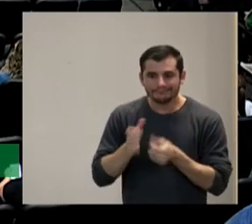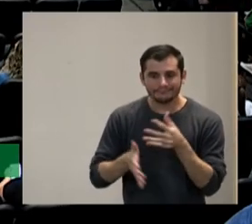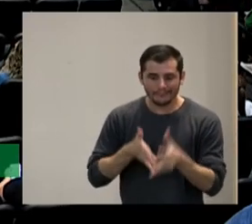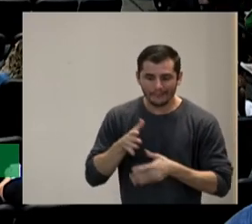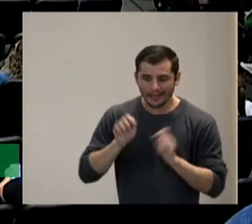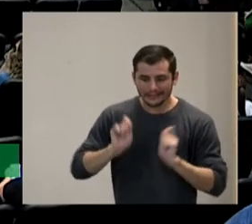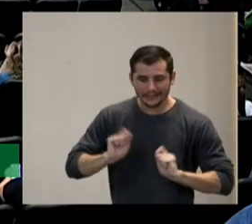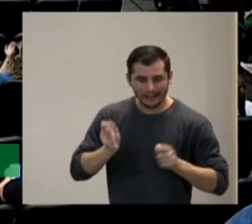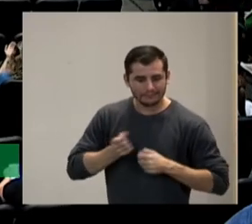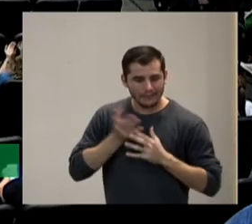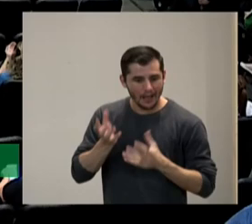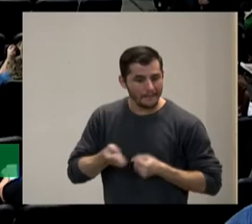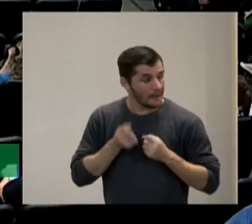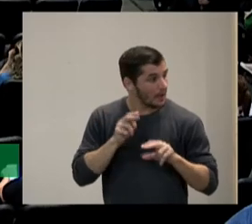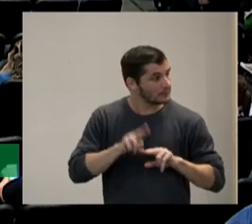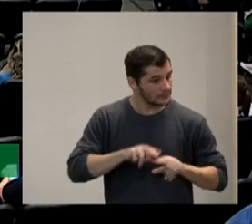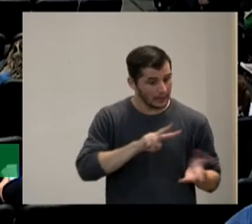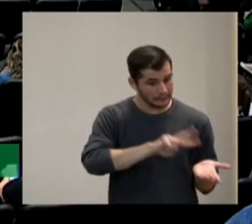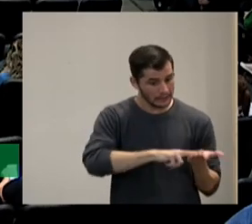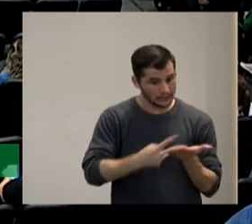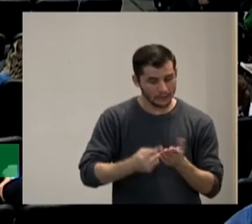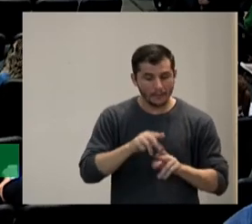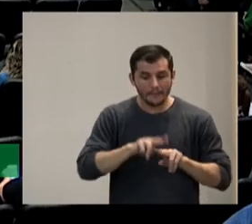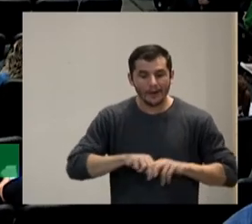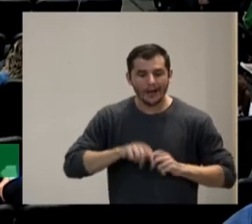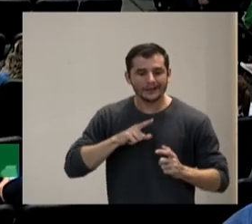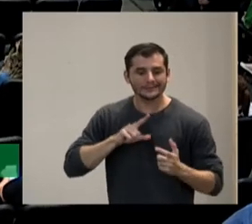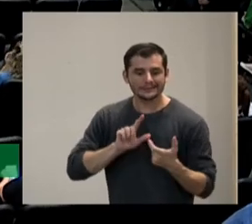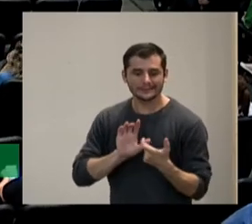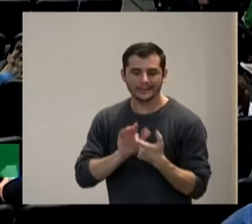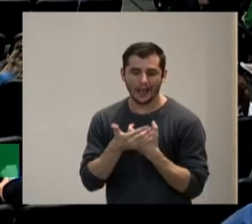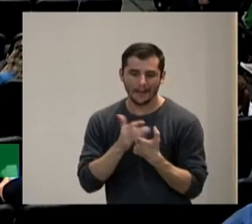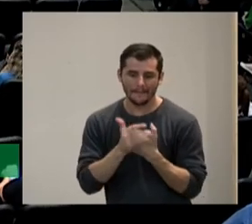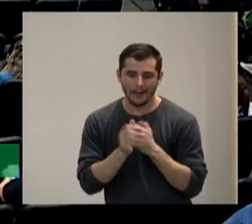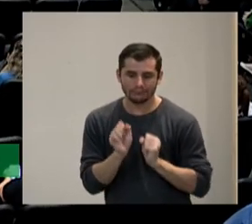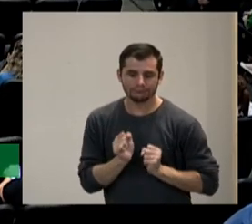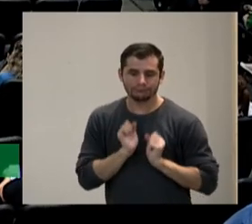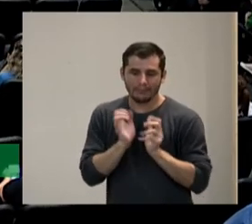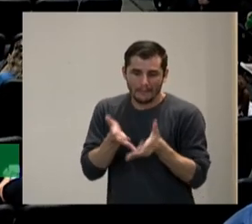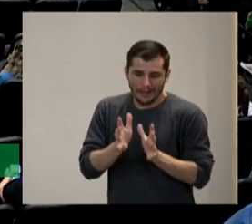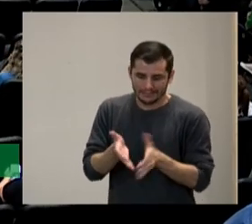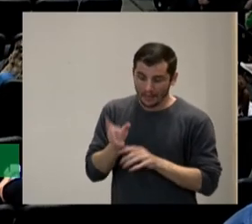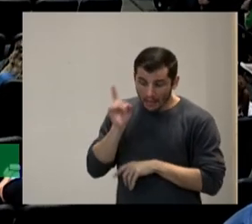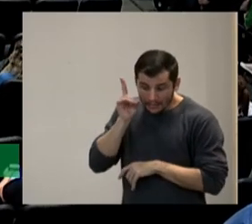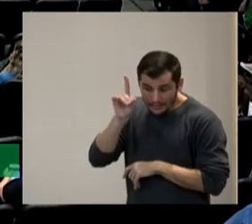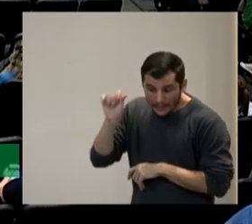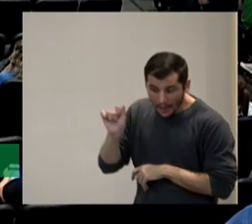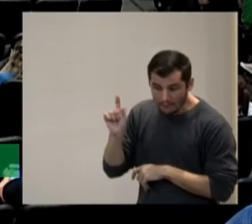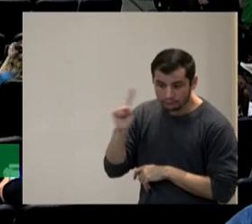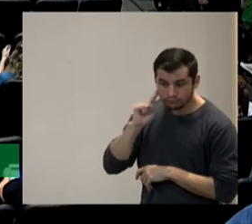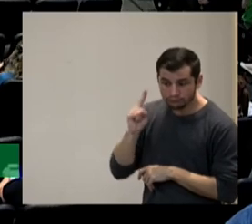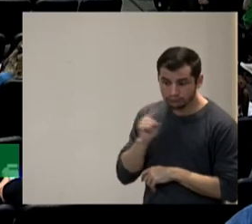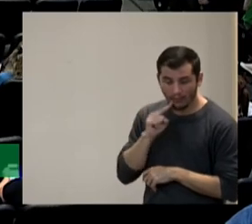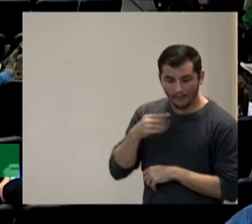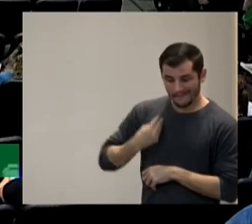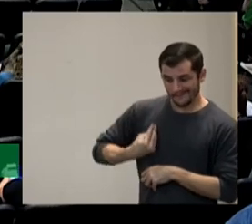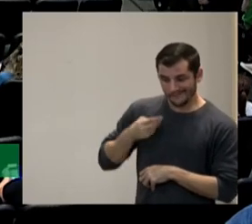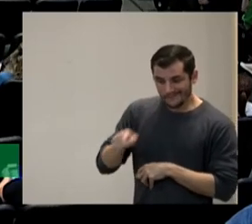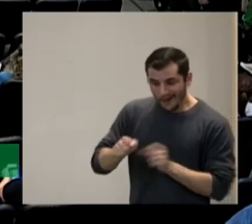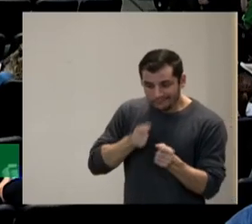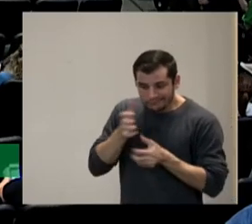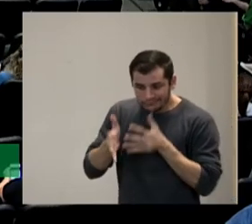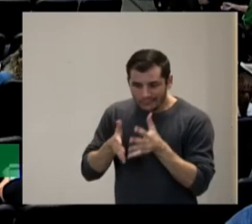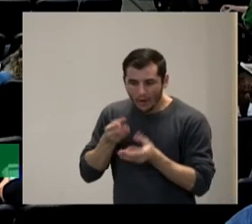traductor de libras por conta da expressão de um aluno com deficiência auditiva da expressão do